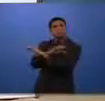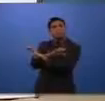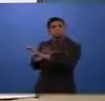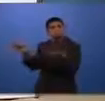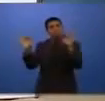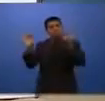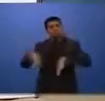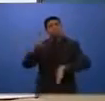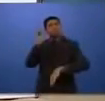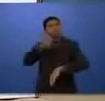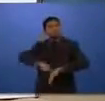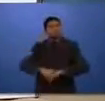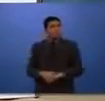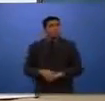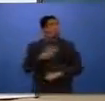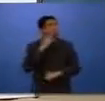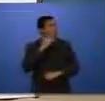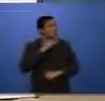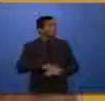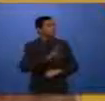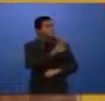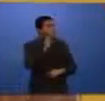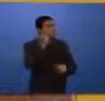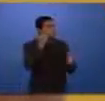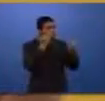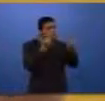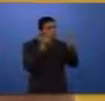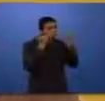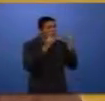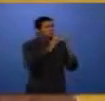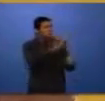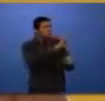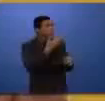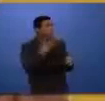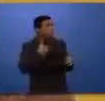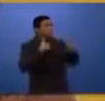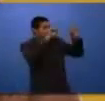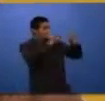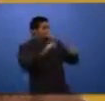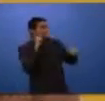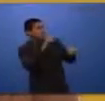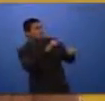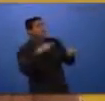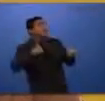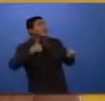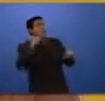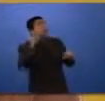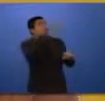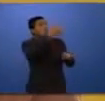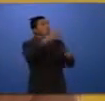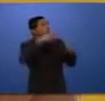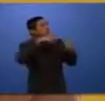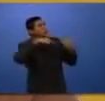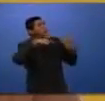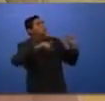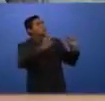Tenente, além de formalizar, quais são as informações necessárias para efetivar uma denúncia? Quando a pessoa liga para o 8-1, o ela precisa informar para esse